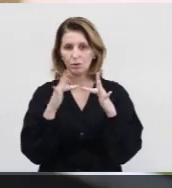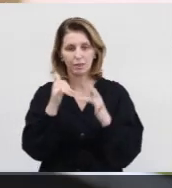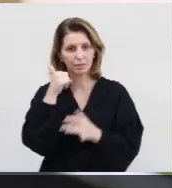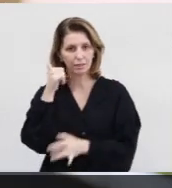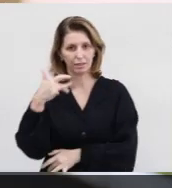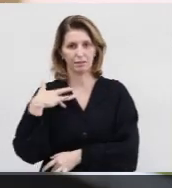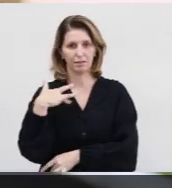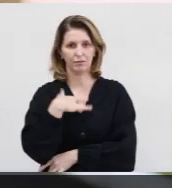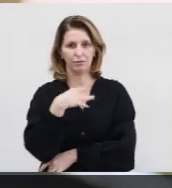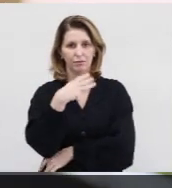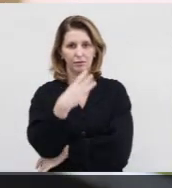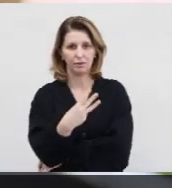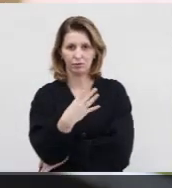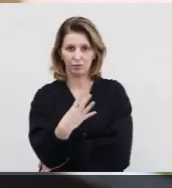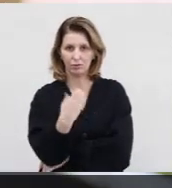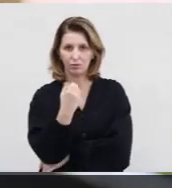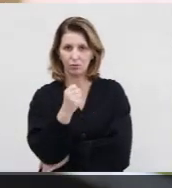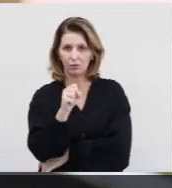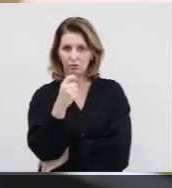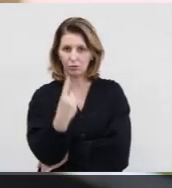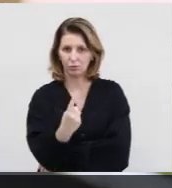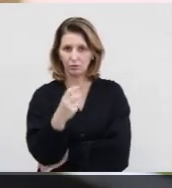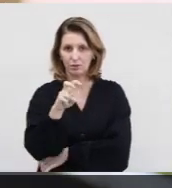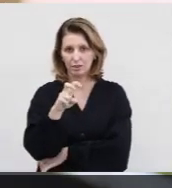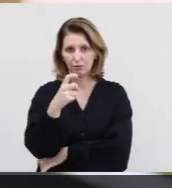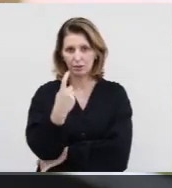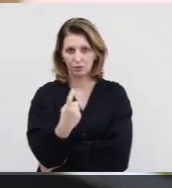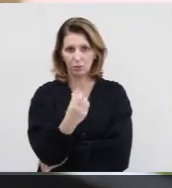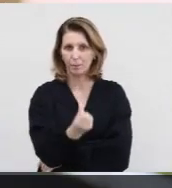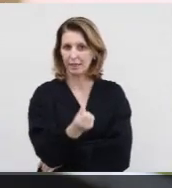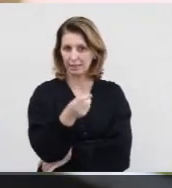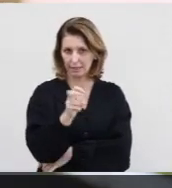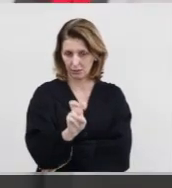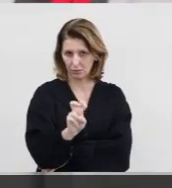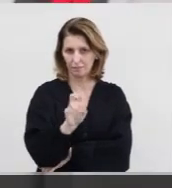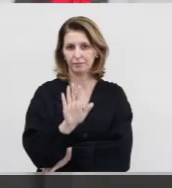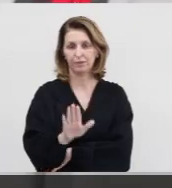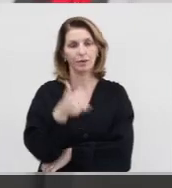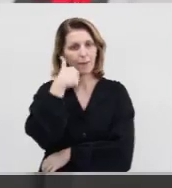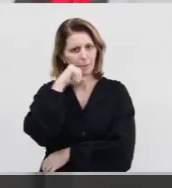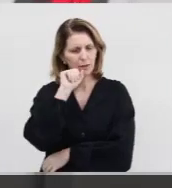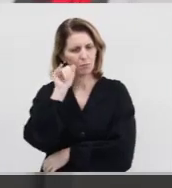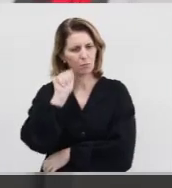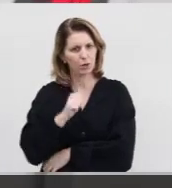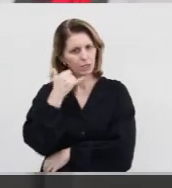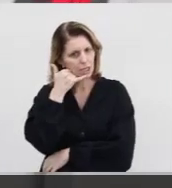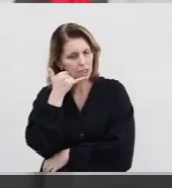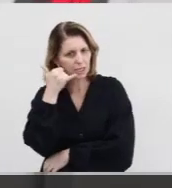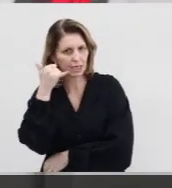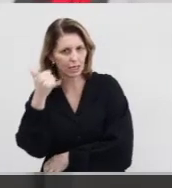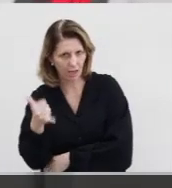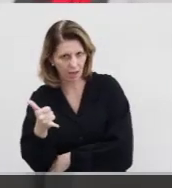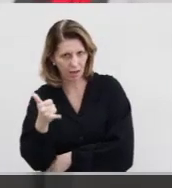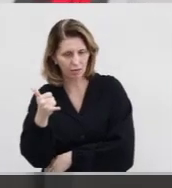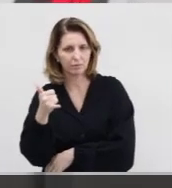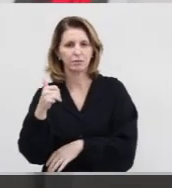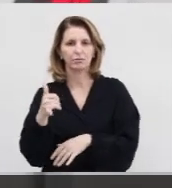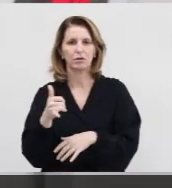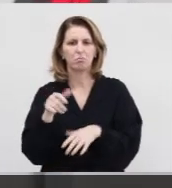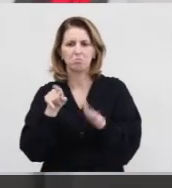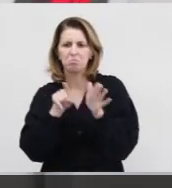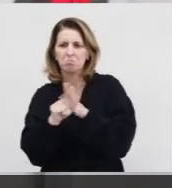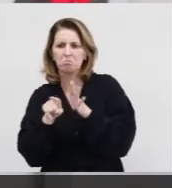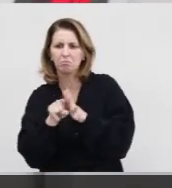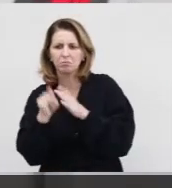do Ligue Saúde é o 3481-5165. As mães podem ligar para o Ligue Saúde e